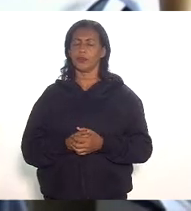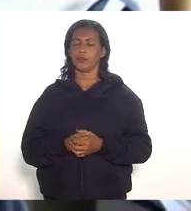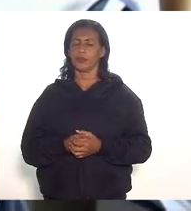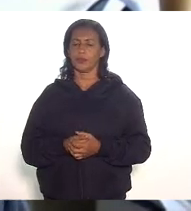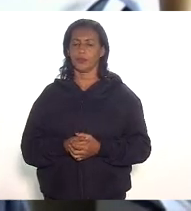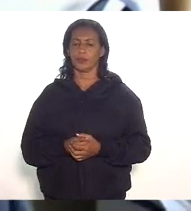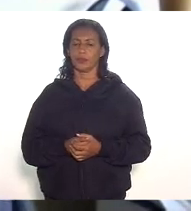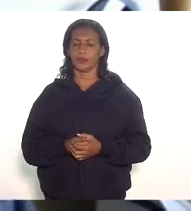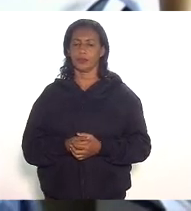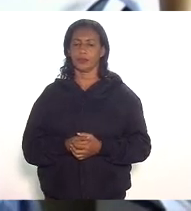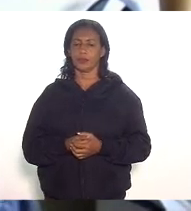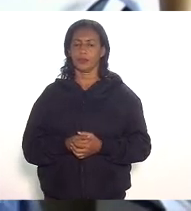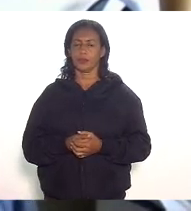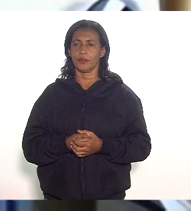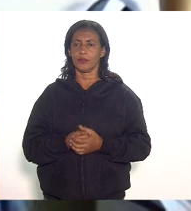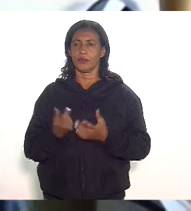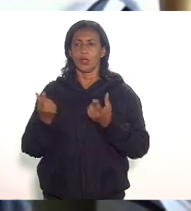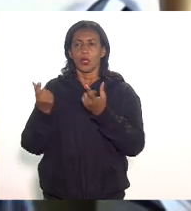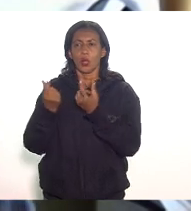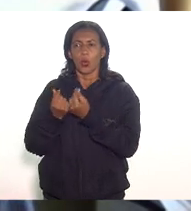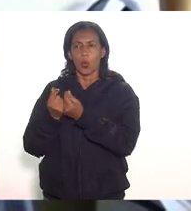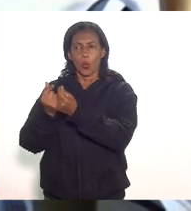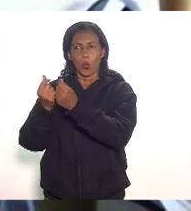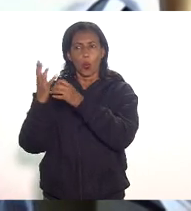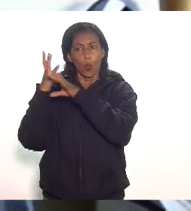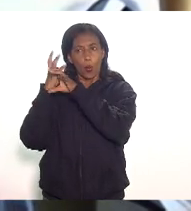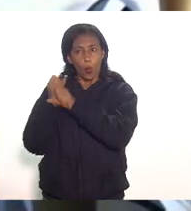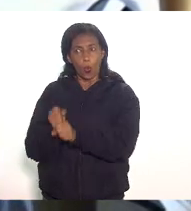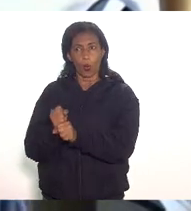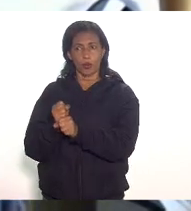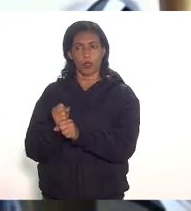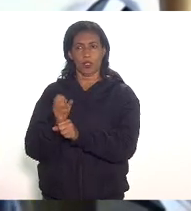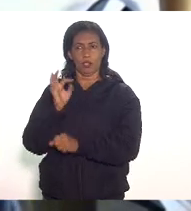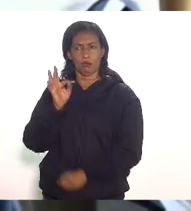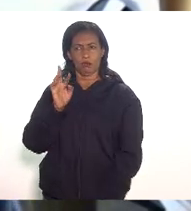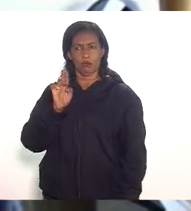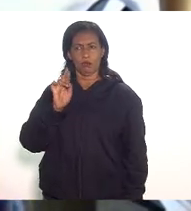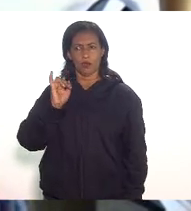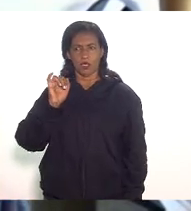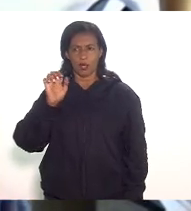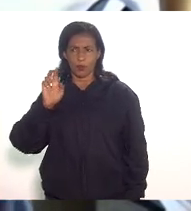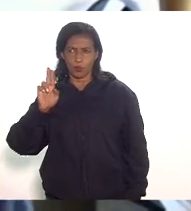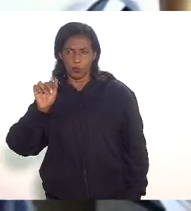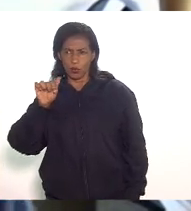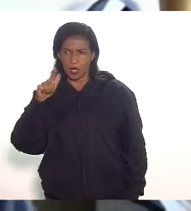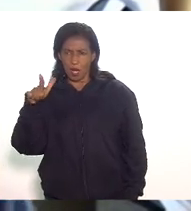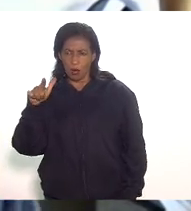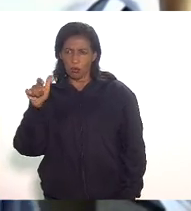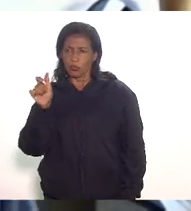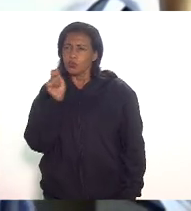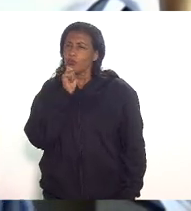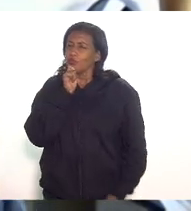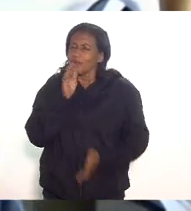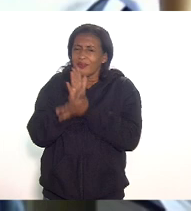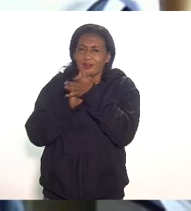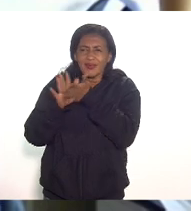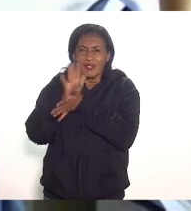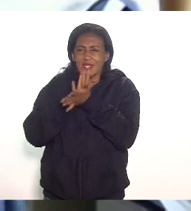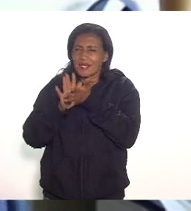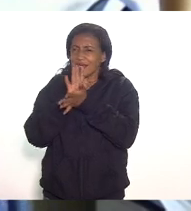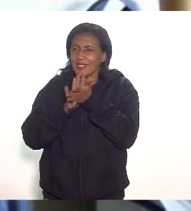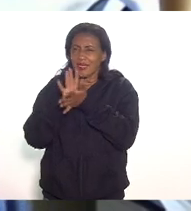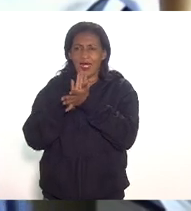o Tribunal de Contas para que não haja nada que não seja